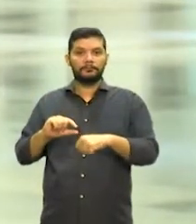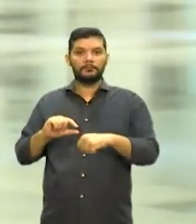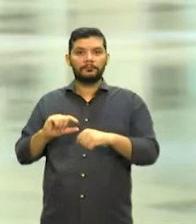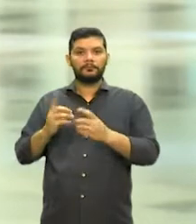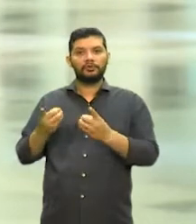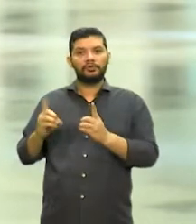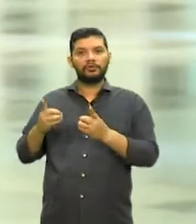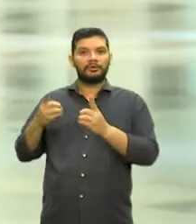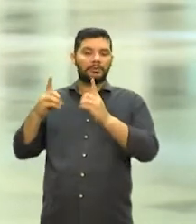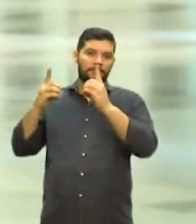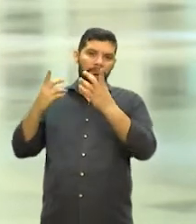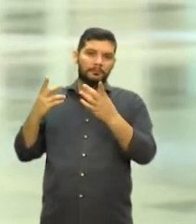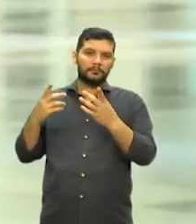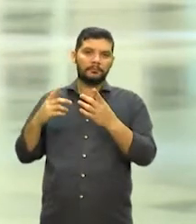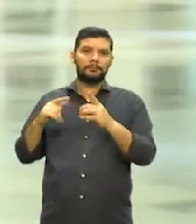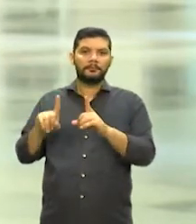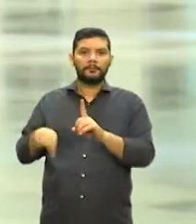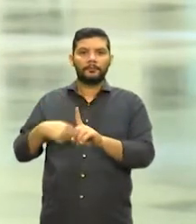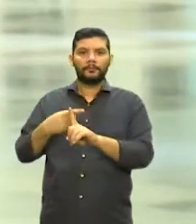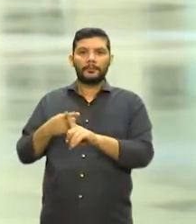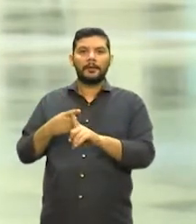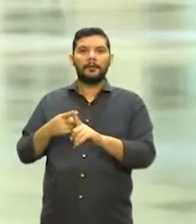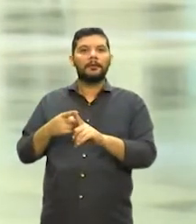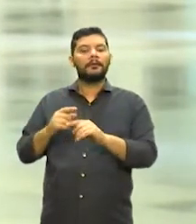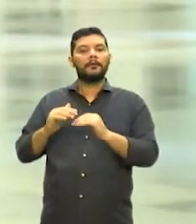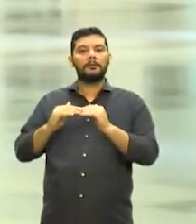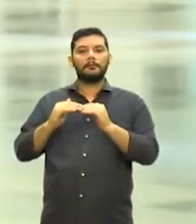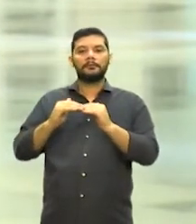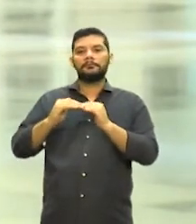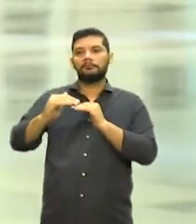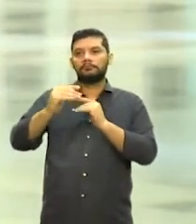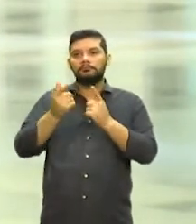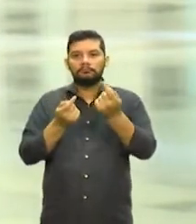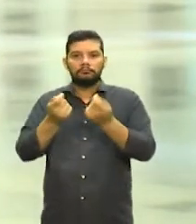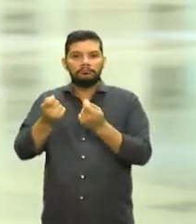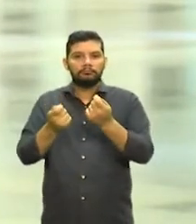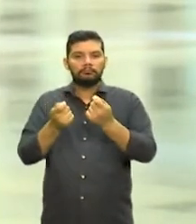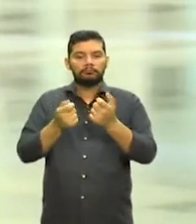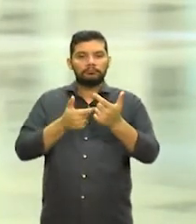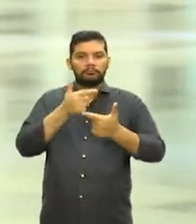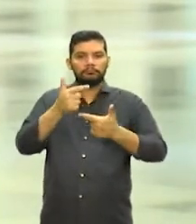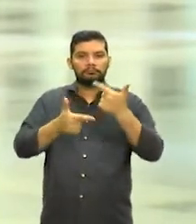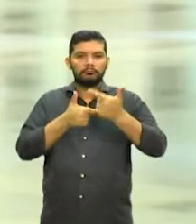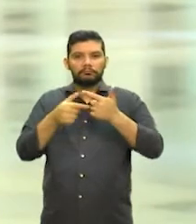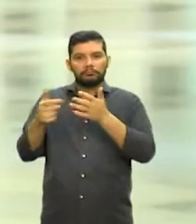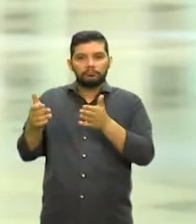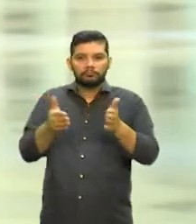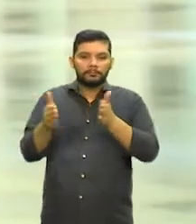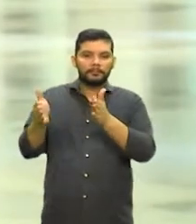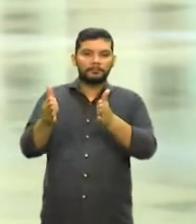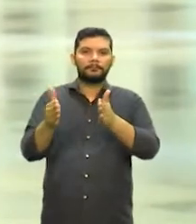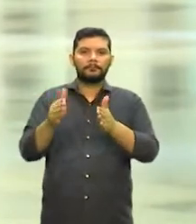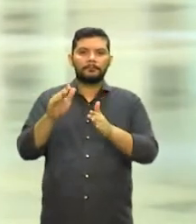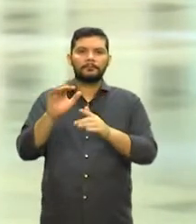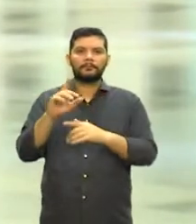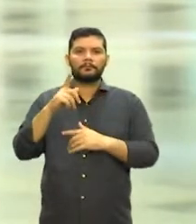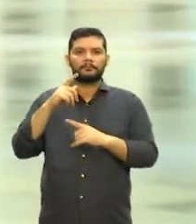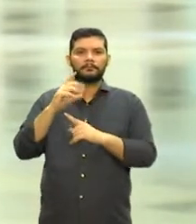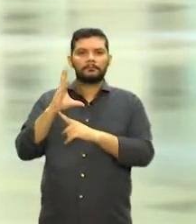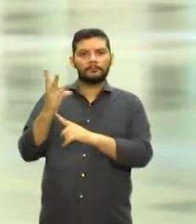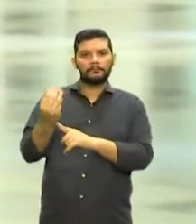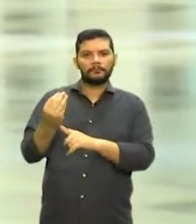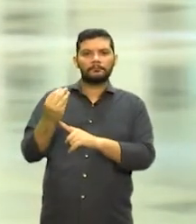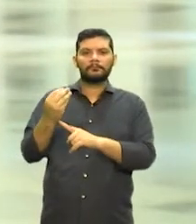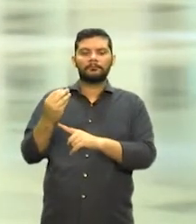e também gerenciamento de carreiras, muito direcionado aos artistas e aos